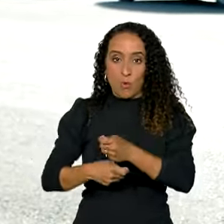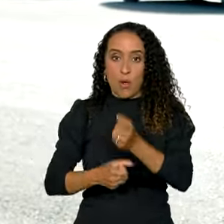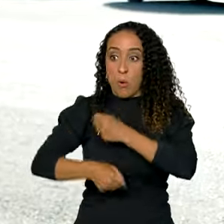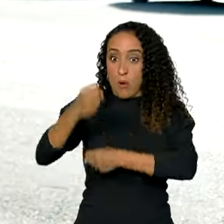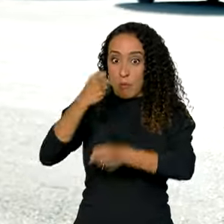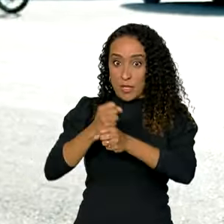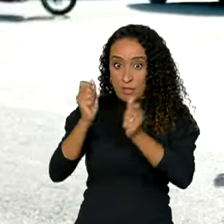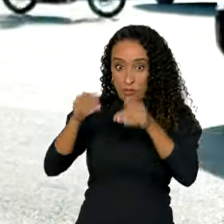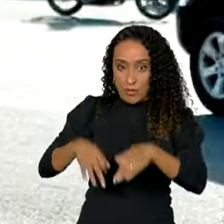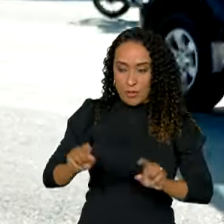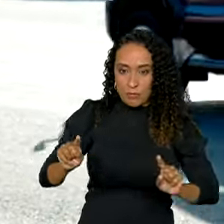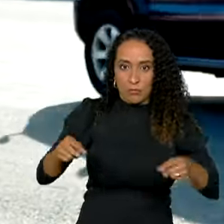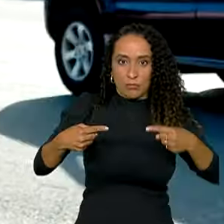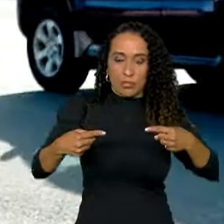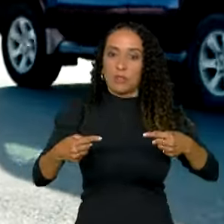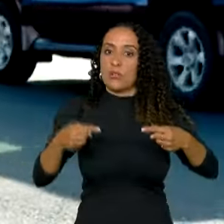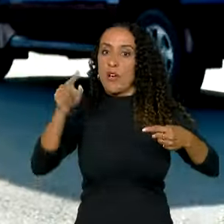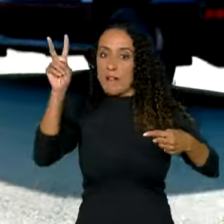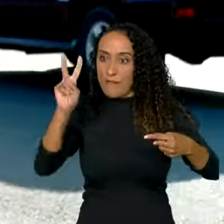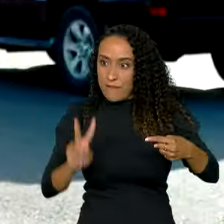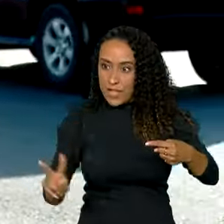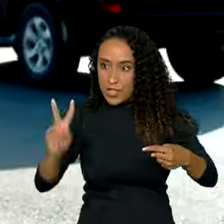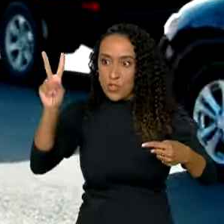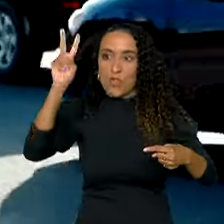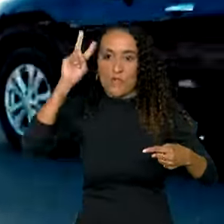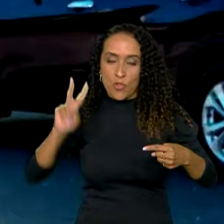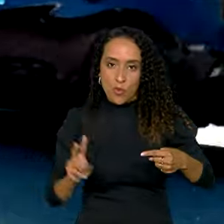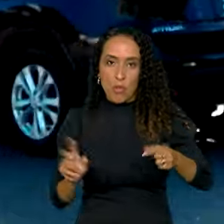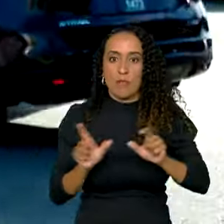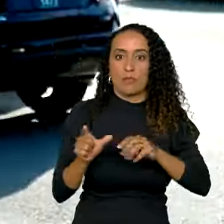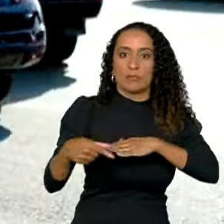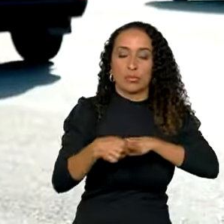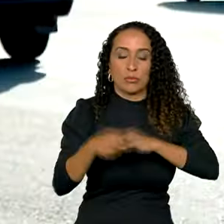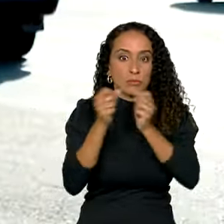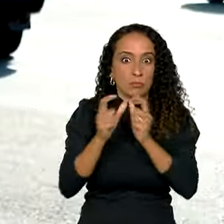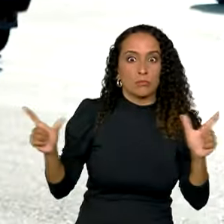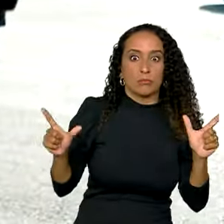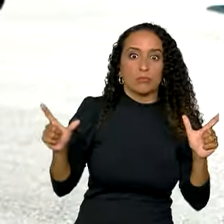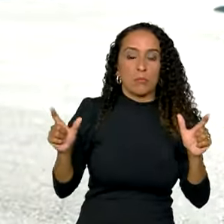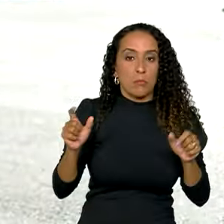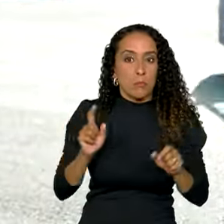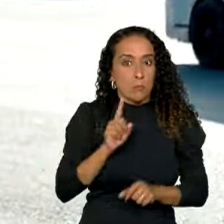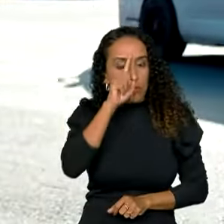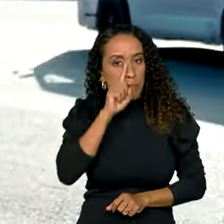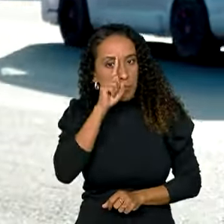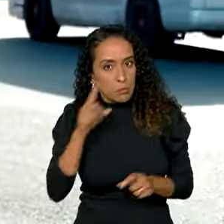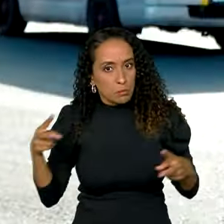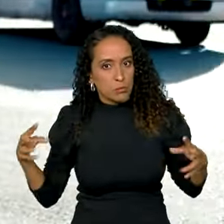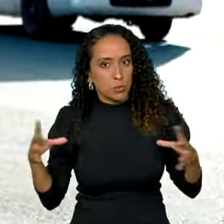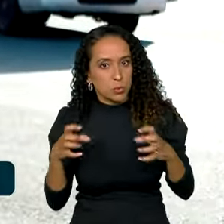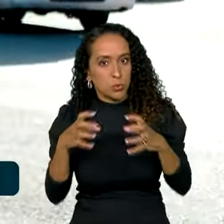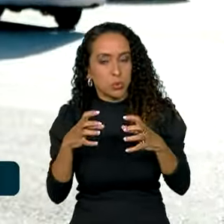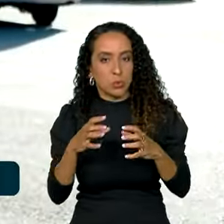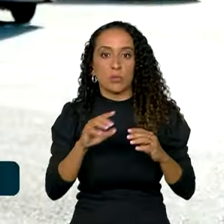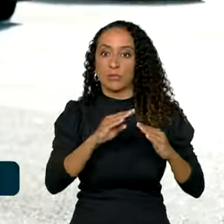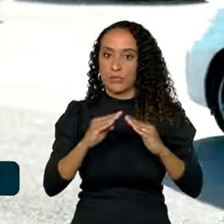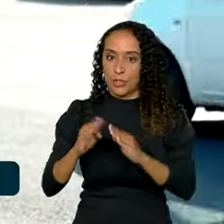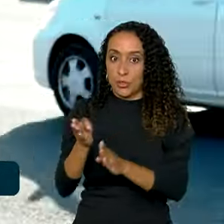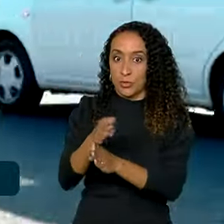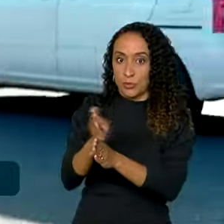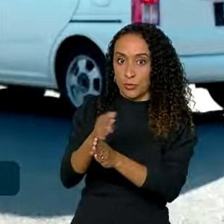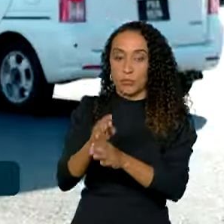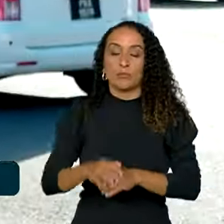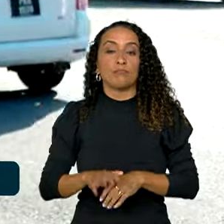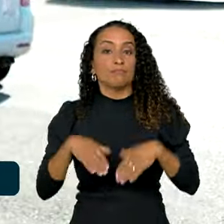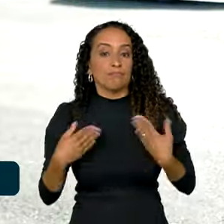disputa entre Venezuela e Guiana pela região de Esequibo acendeu um alerta para um risco de conflito entre os nossos vizinhos de fronteira.